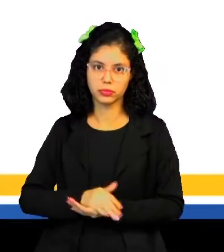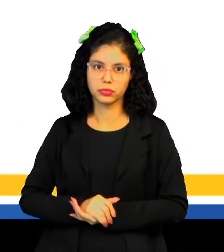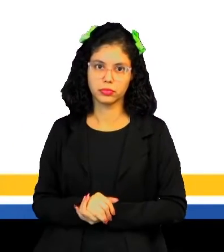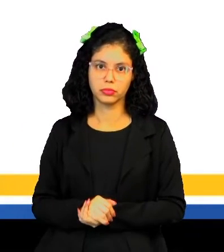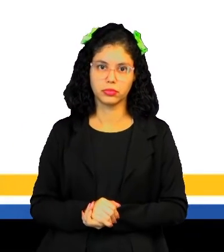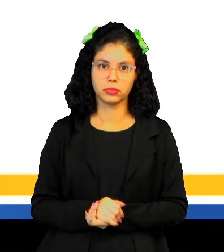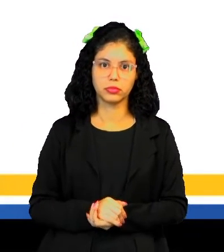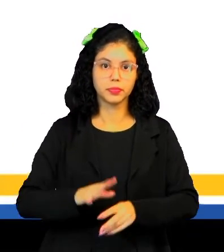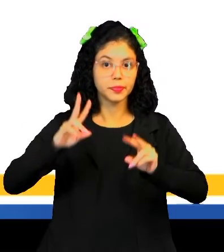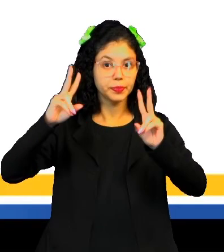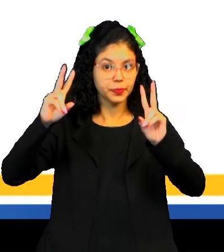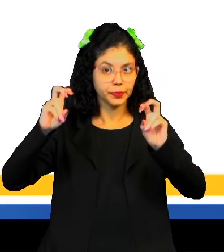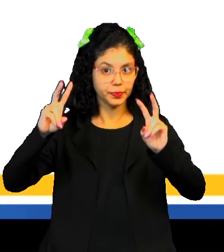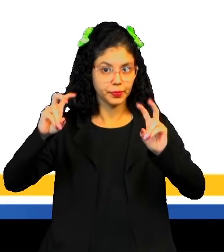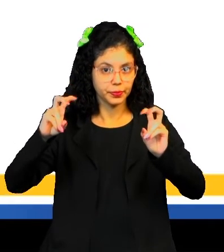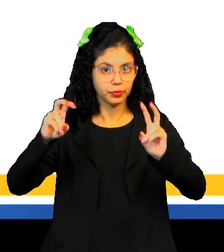hoje.